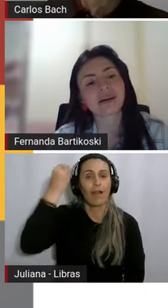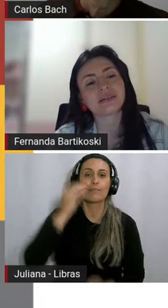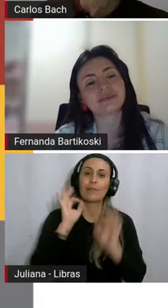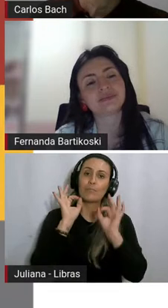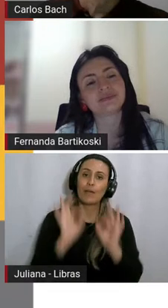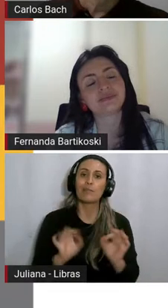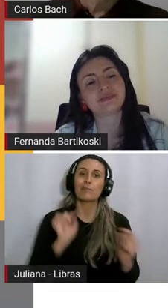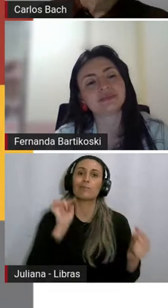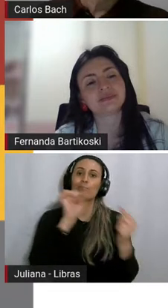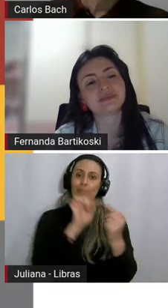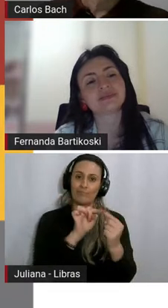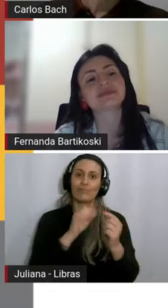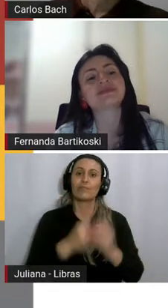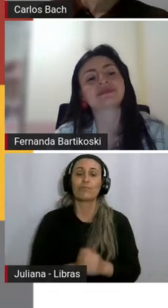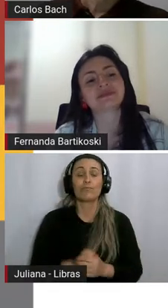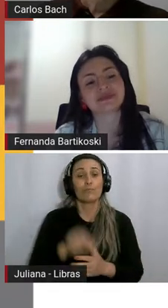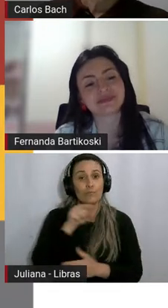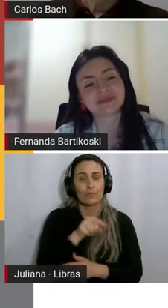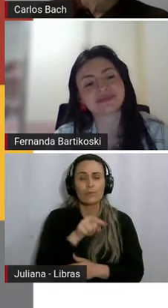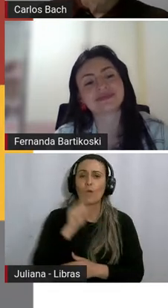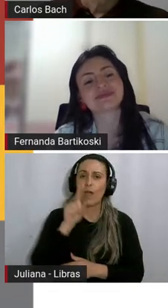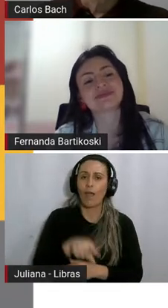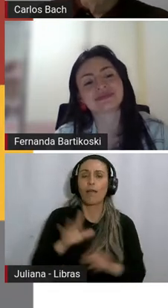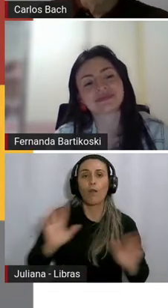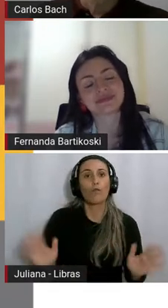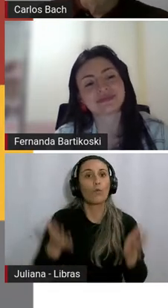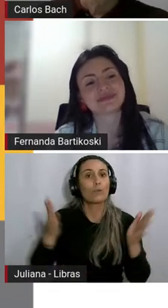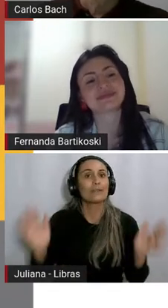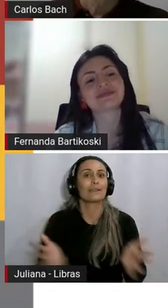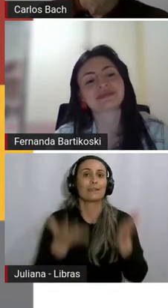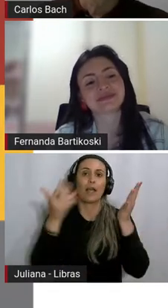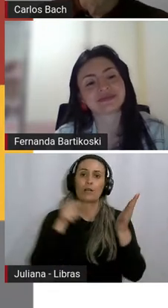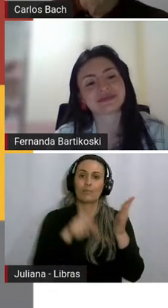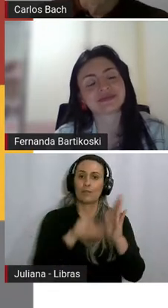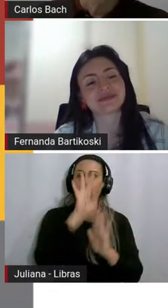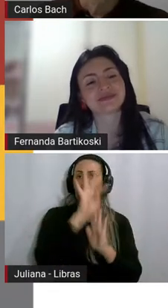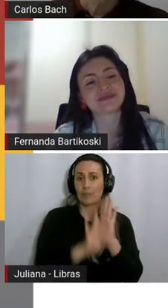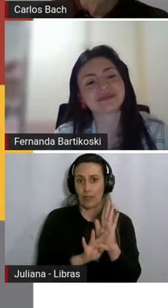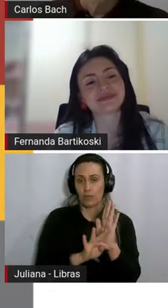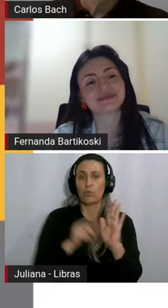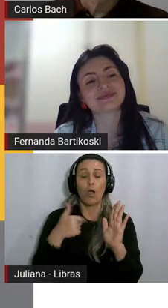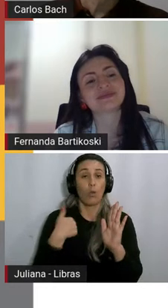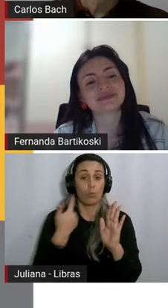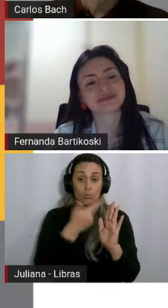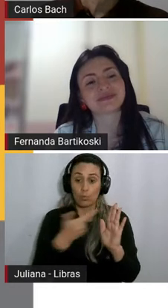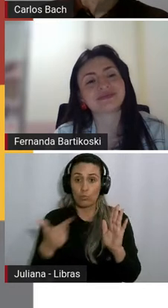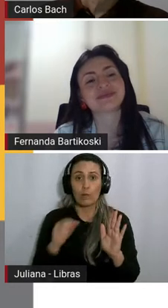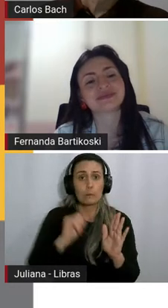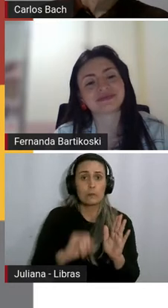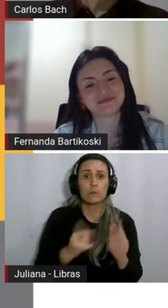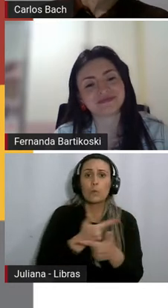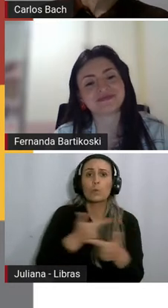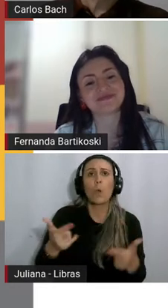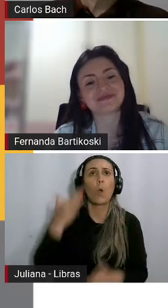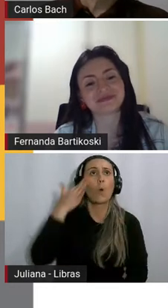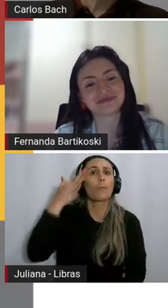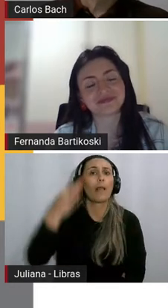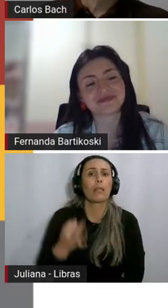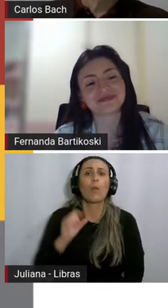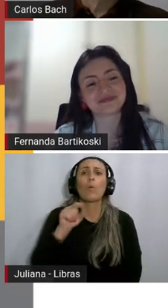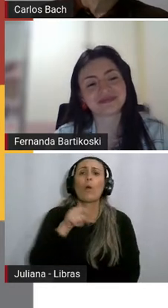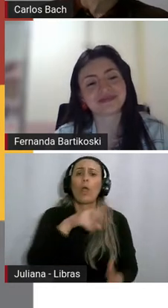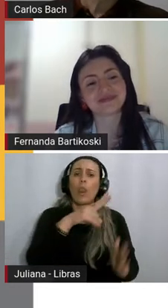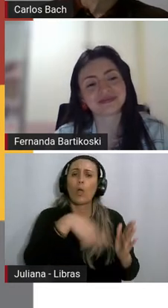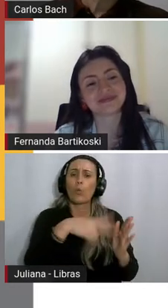isto é fruir o texto literário. Eu não tenho fruição se eu não compreendi o que eu li. Eu só vou ter